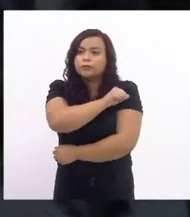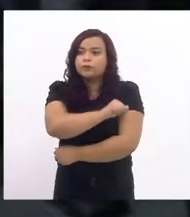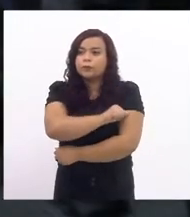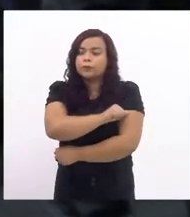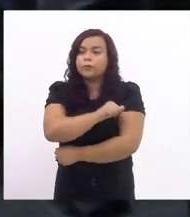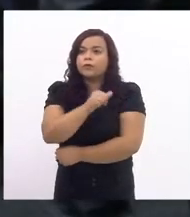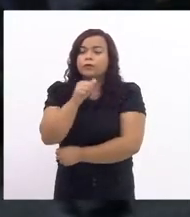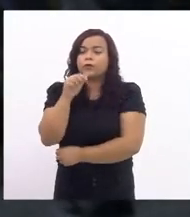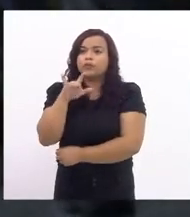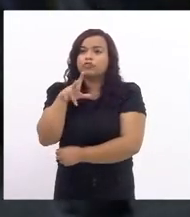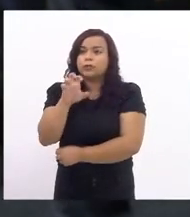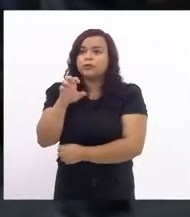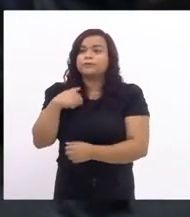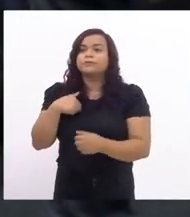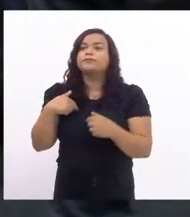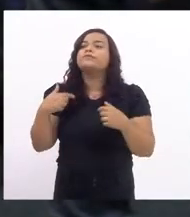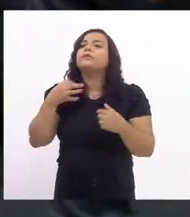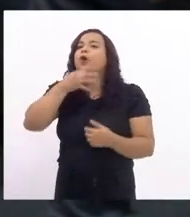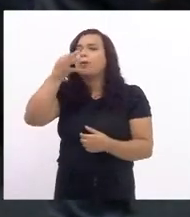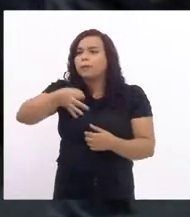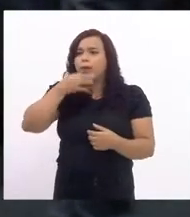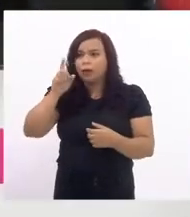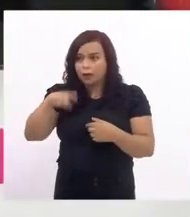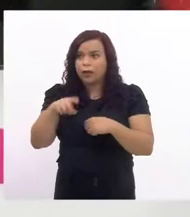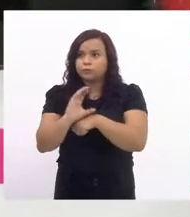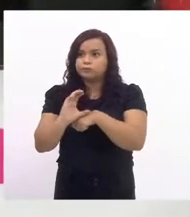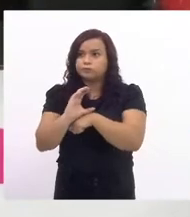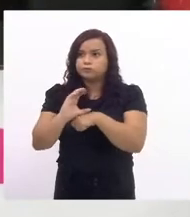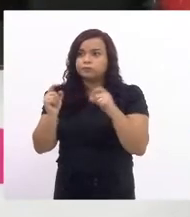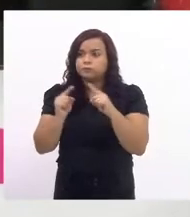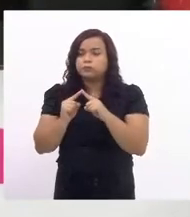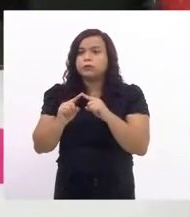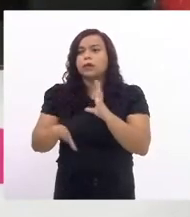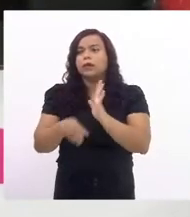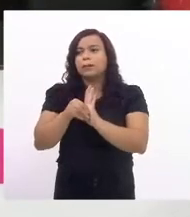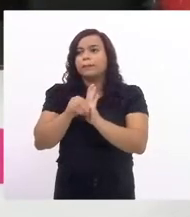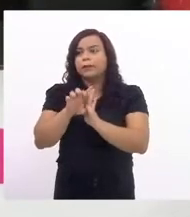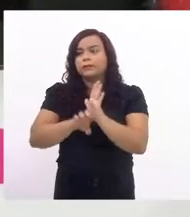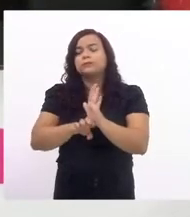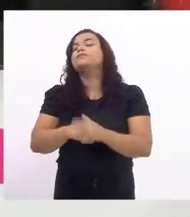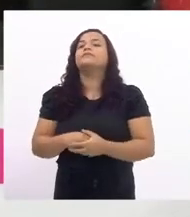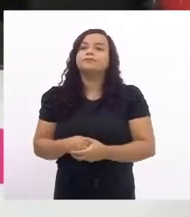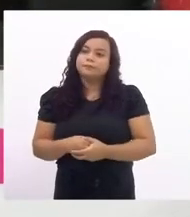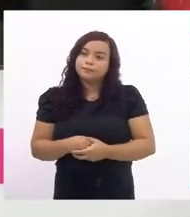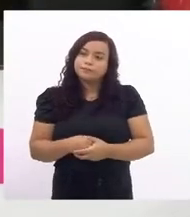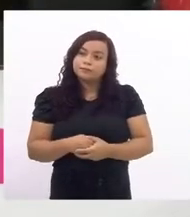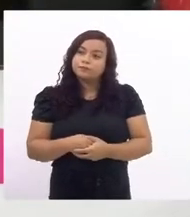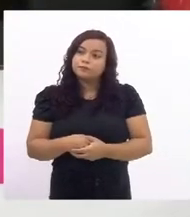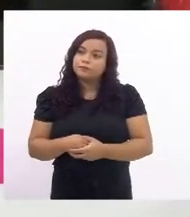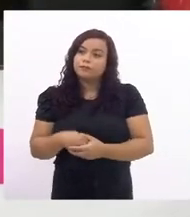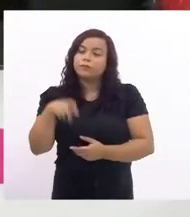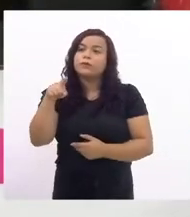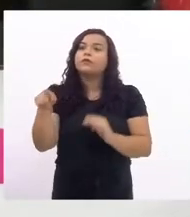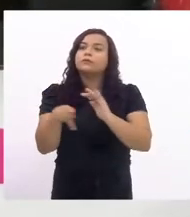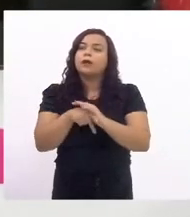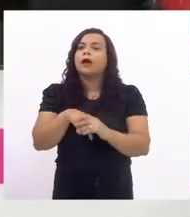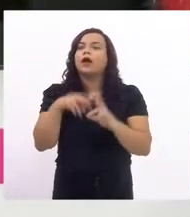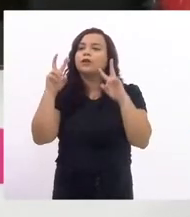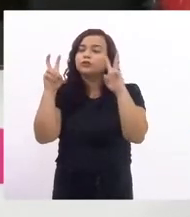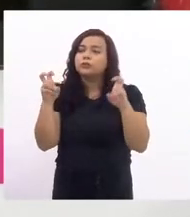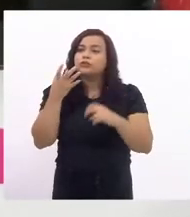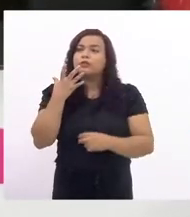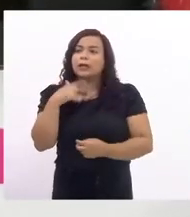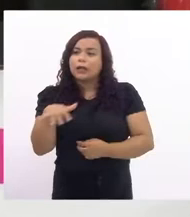pareceres pela constitucionalidade com emendas para emitir parecer pela comissão de assuntos a criança do adolescente e idoso